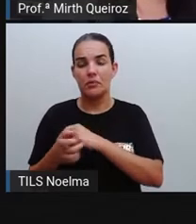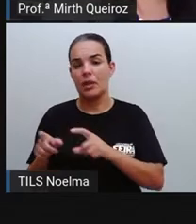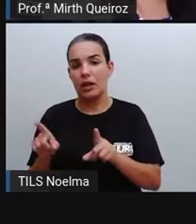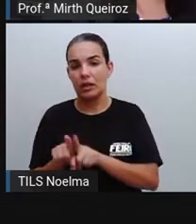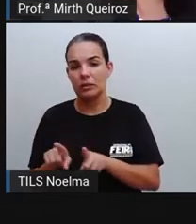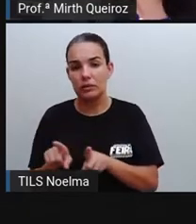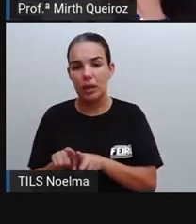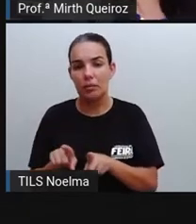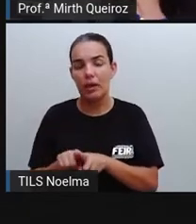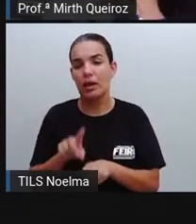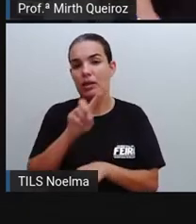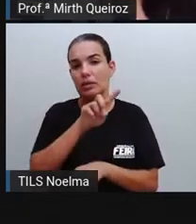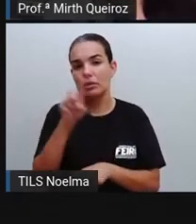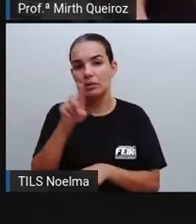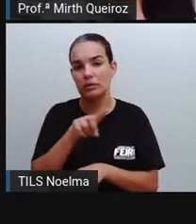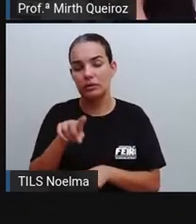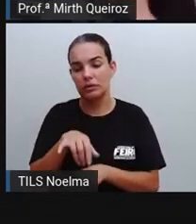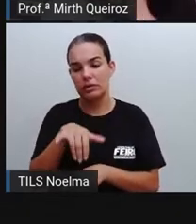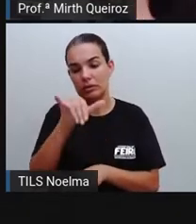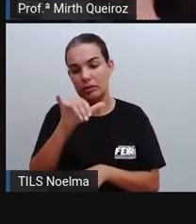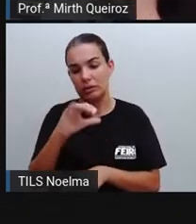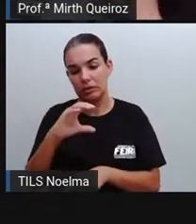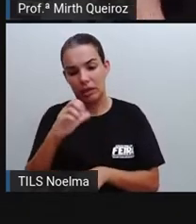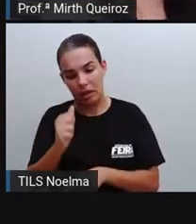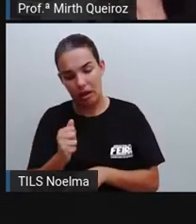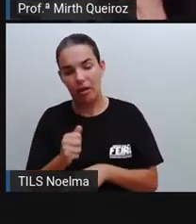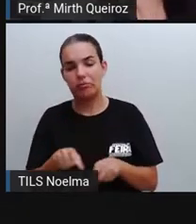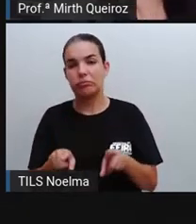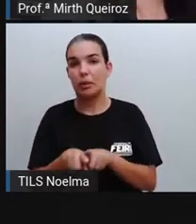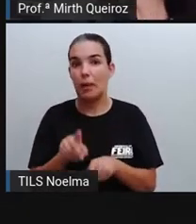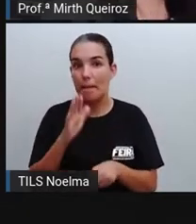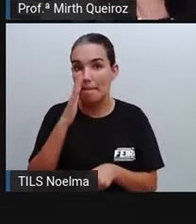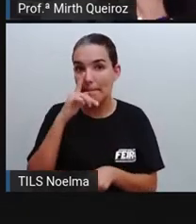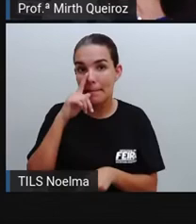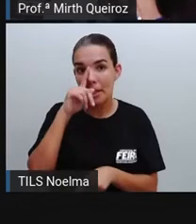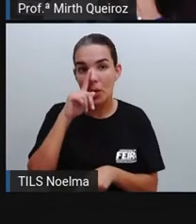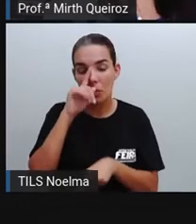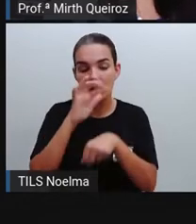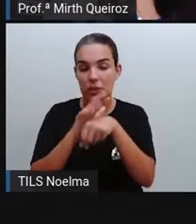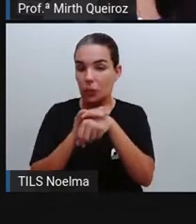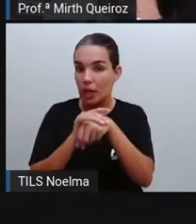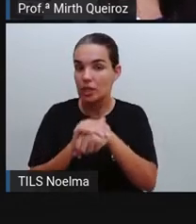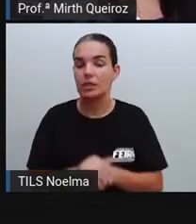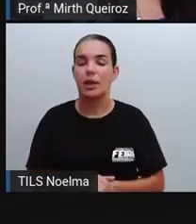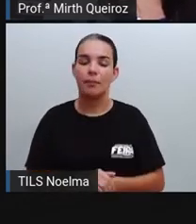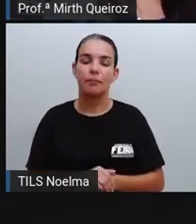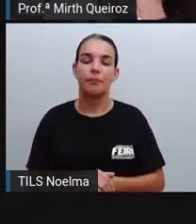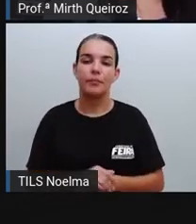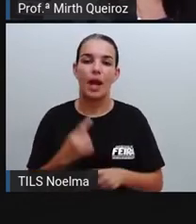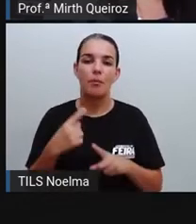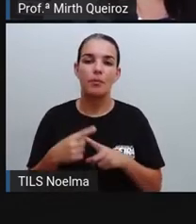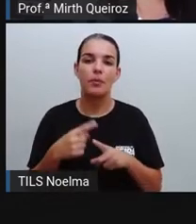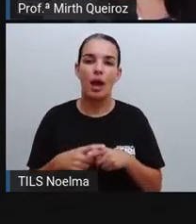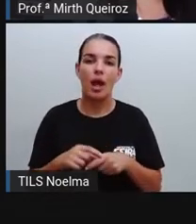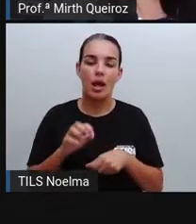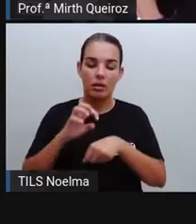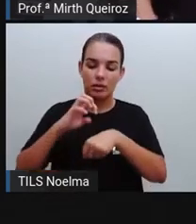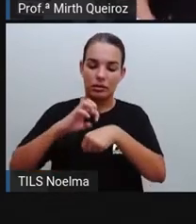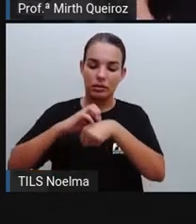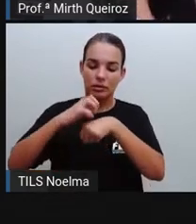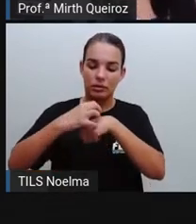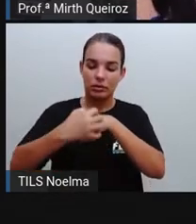relacionada com a síndrome de Guillain-Barre, também que é bem perigoso aí. Nesse caso, a zika já vai ser uma doença